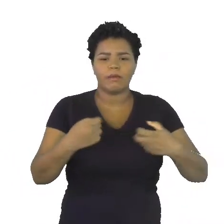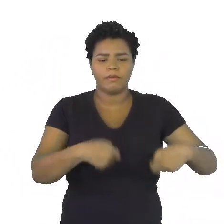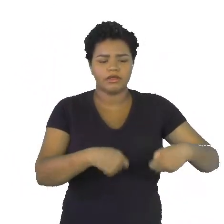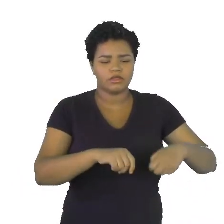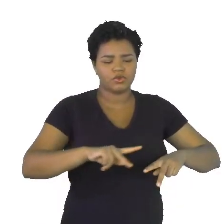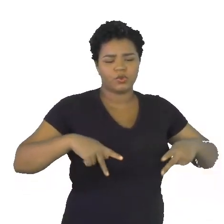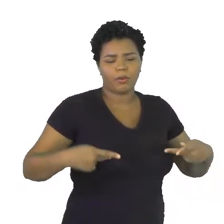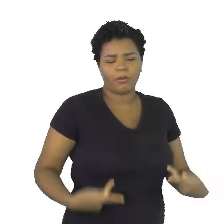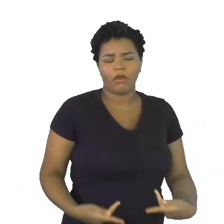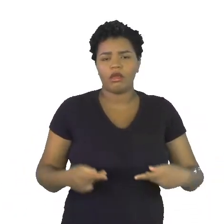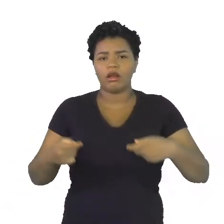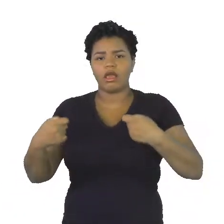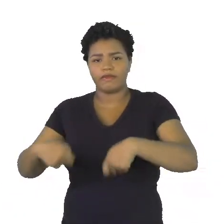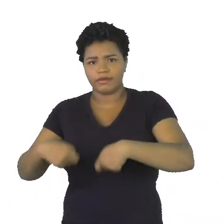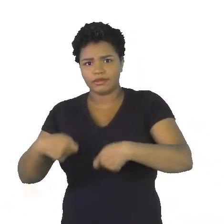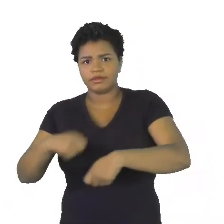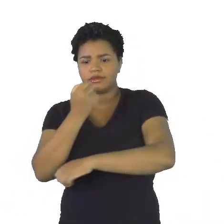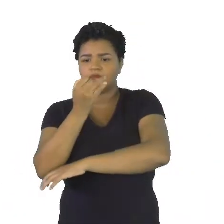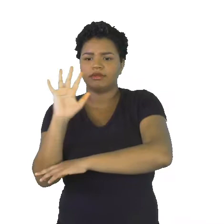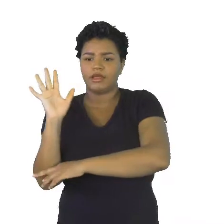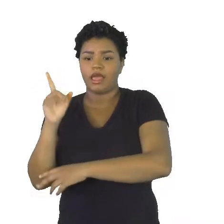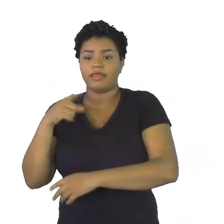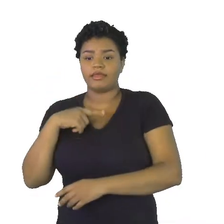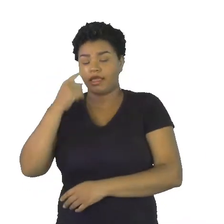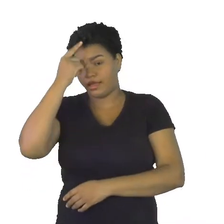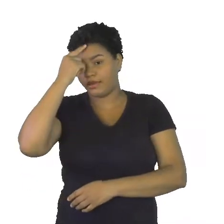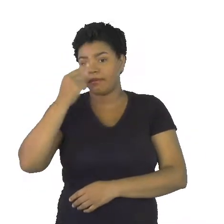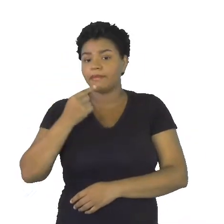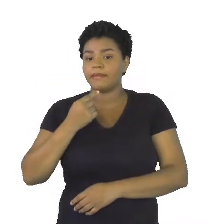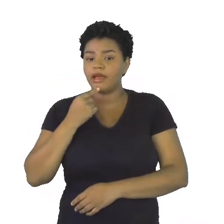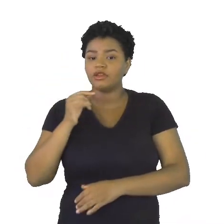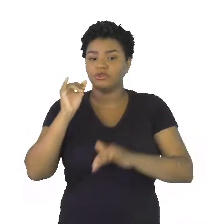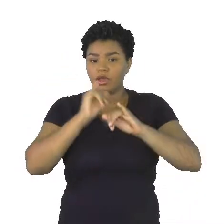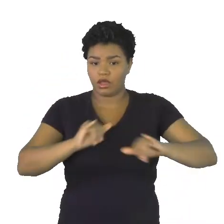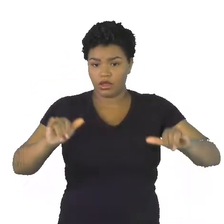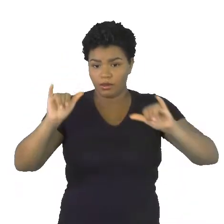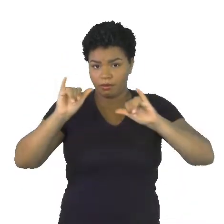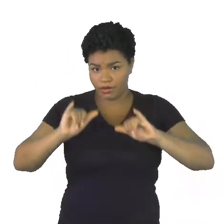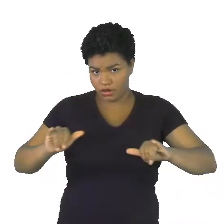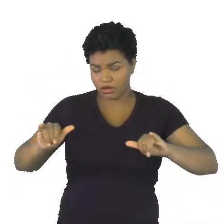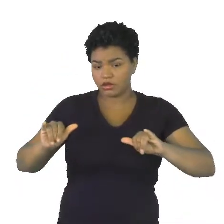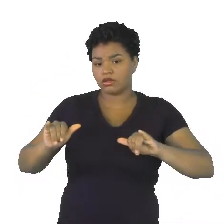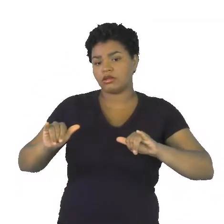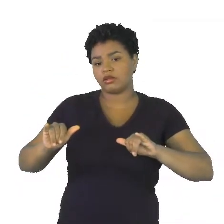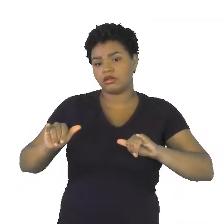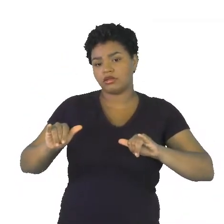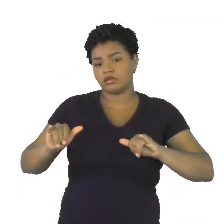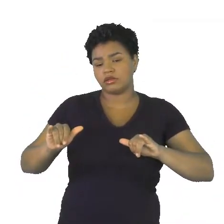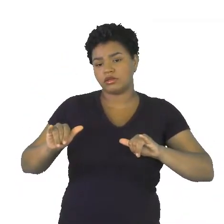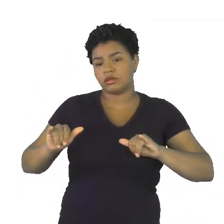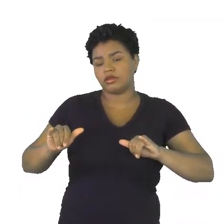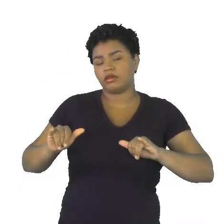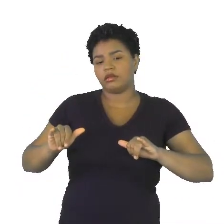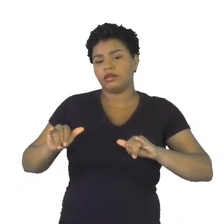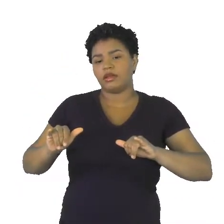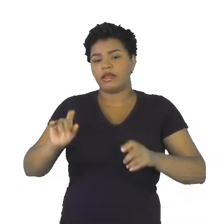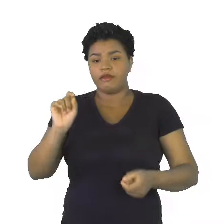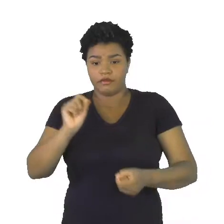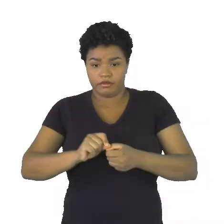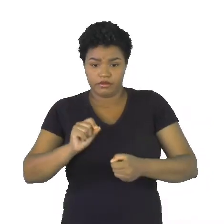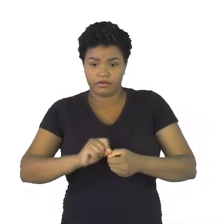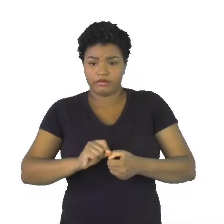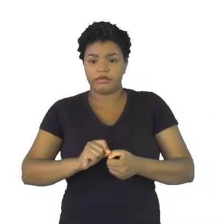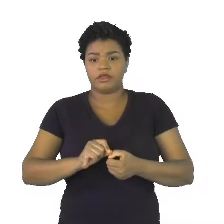Aqui a gente tem a imagem de uma campanha publicitária que foi produzida ali,